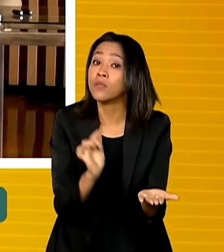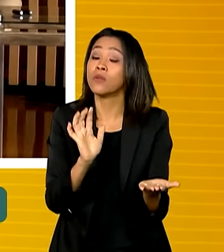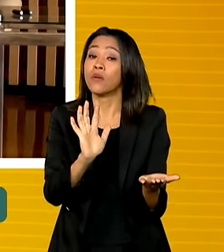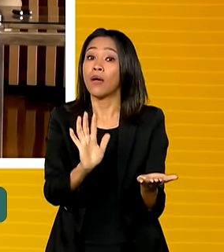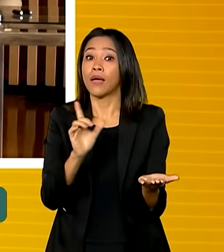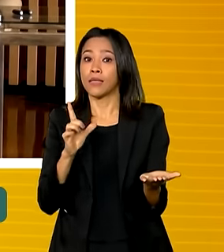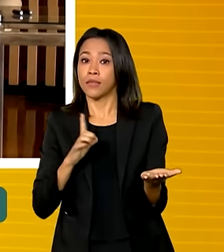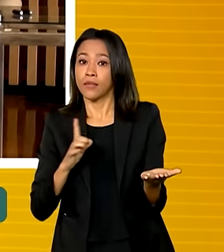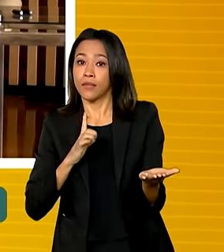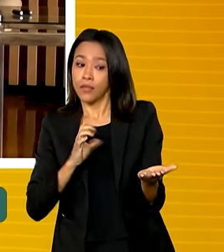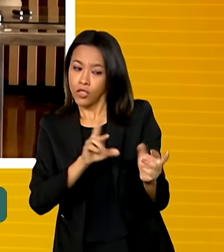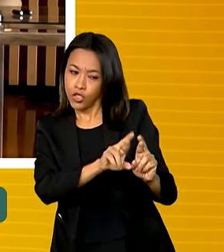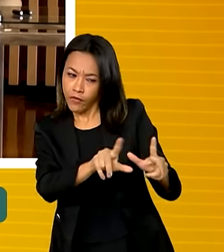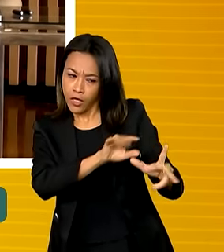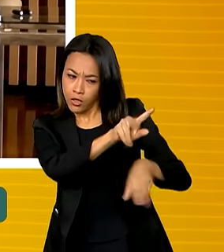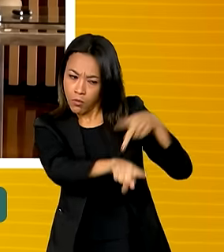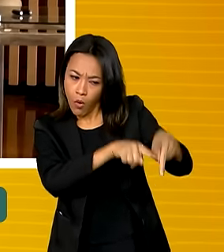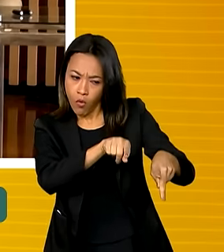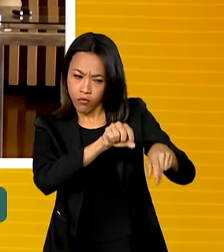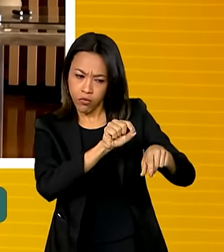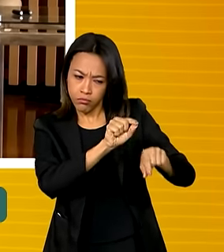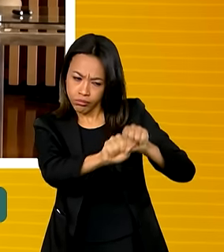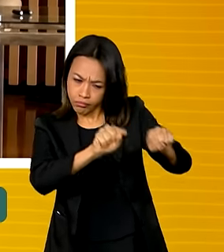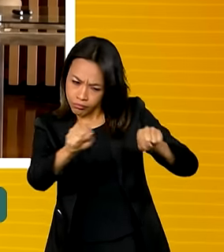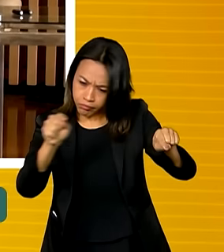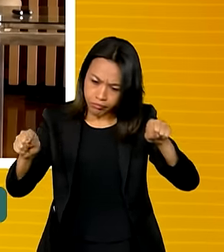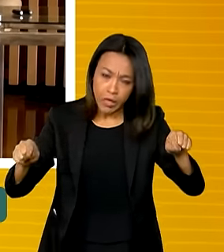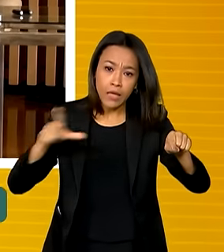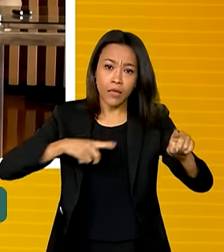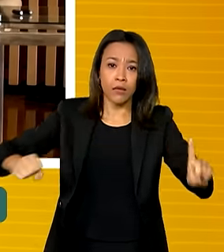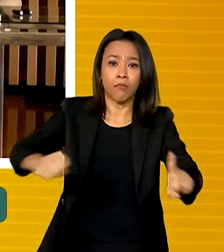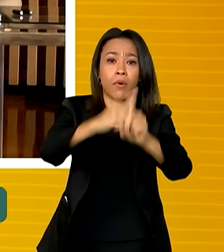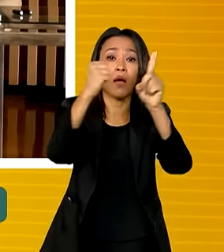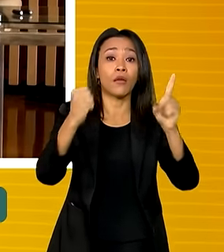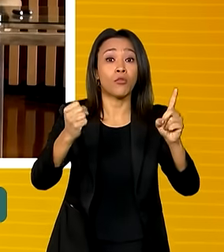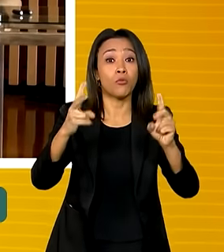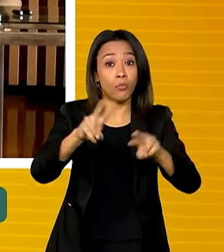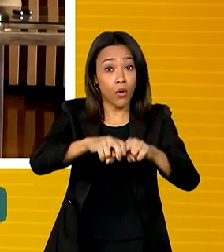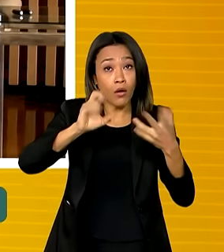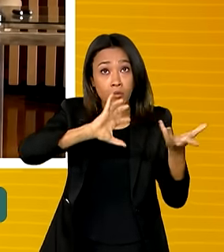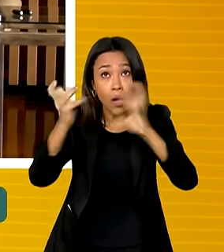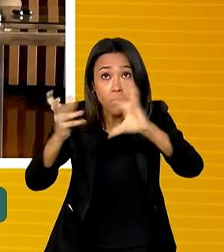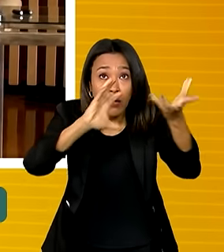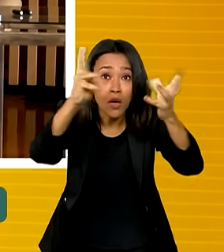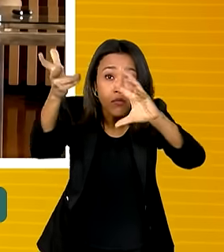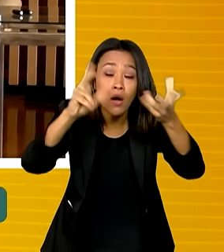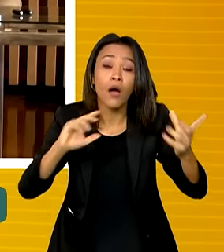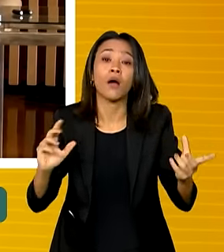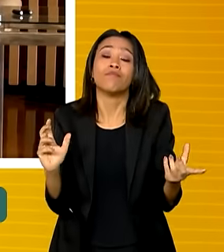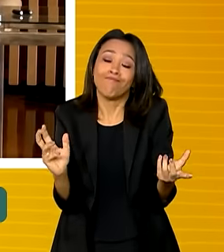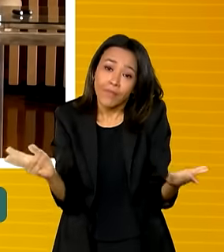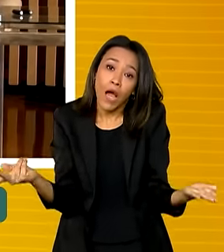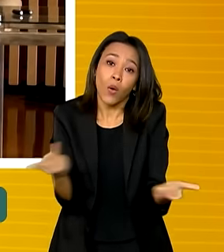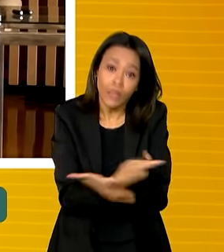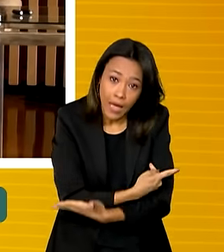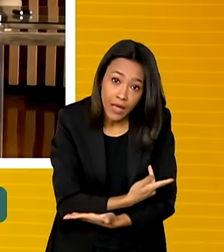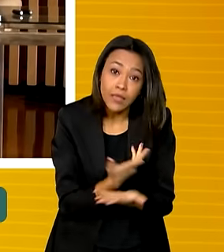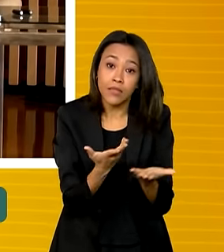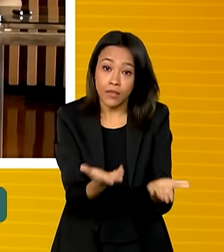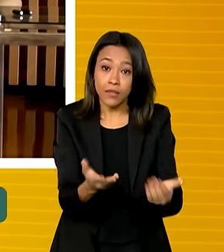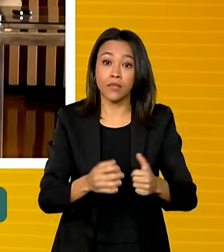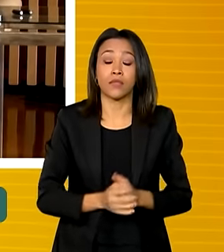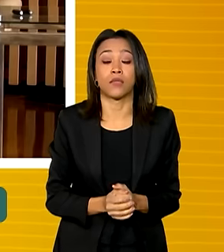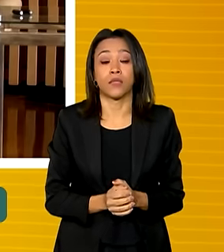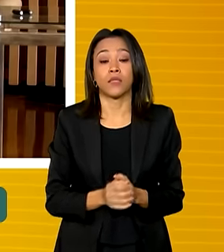as diferentes populações impactadas pelas mudanças climáticas e pela vulnerabilidade causada pelas mudanças climáticas,